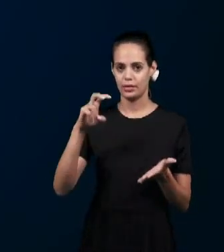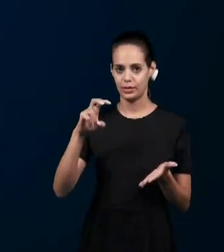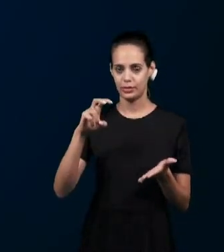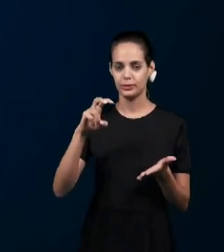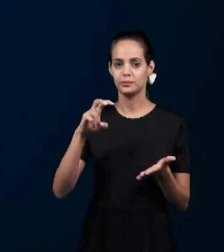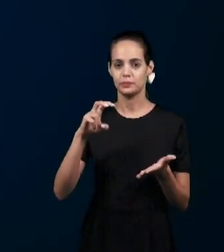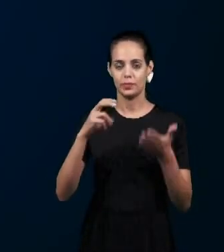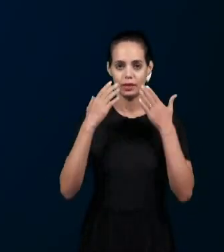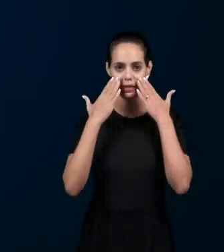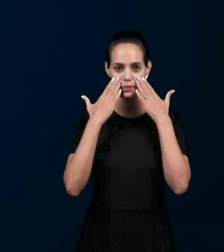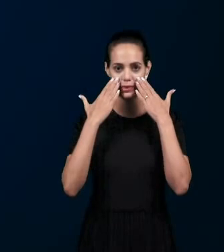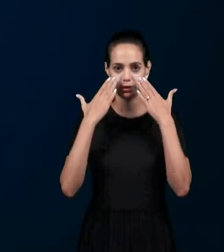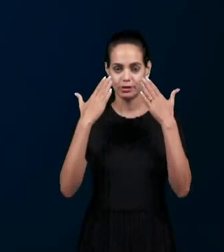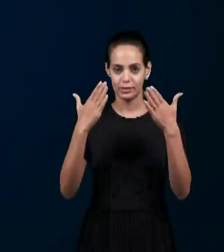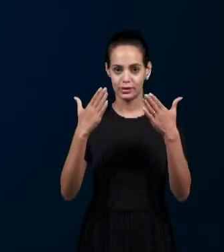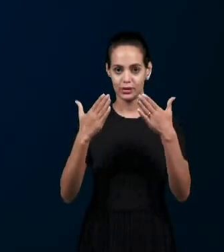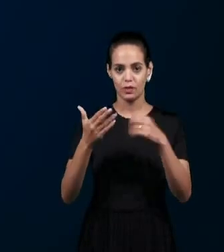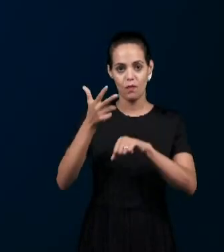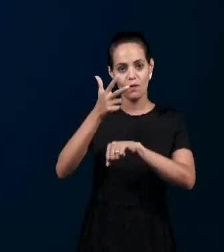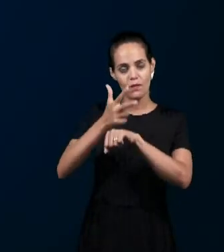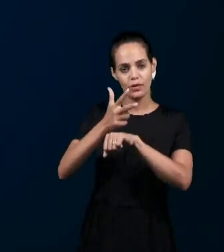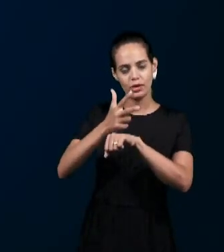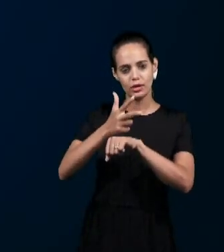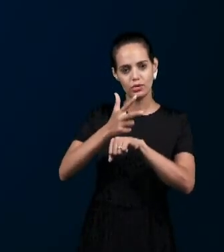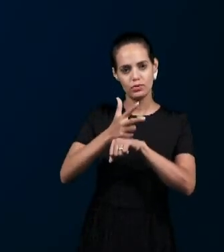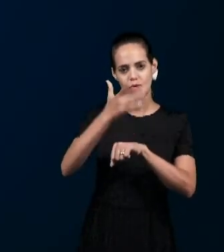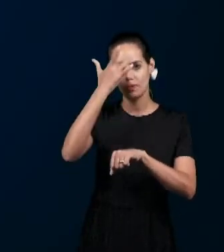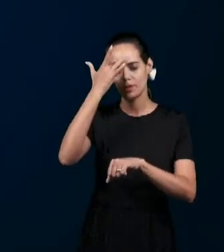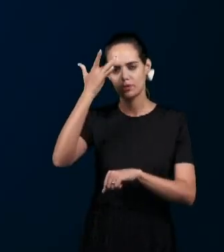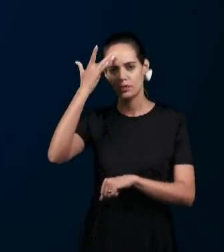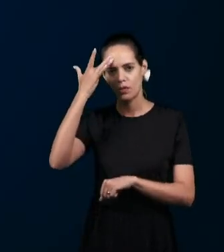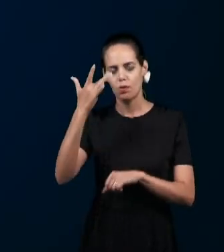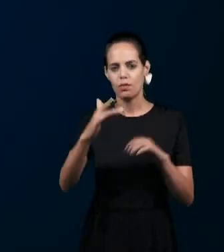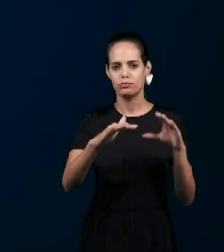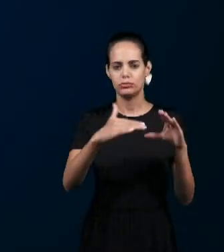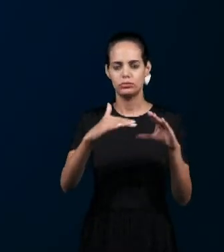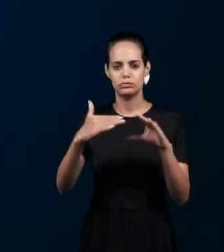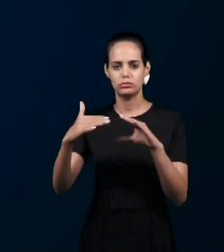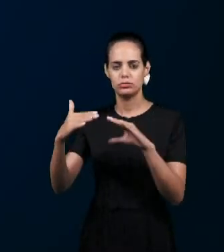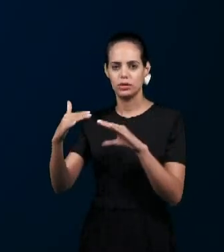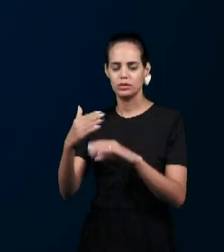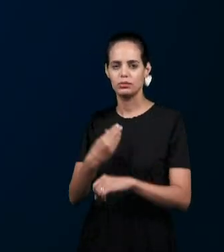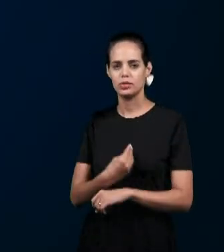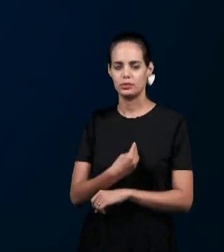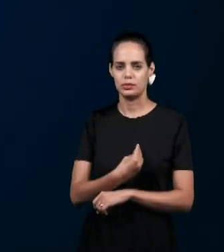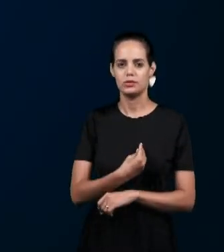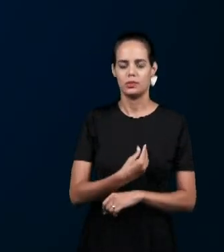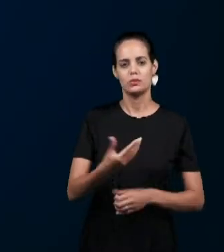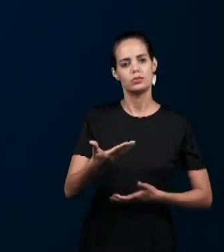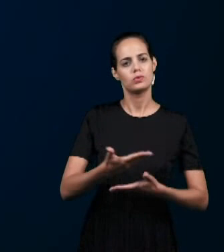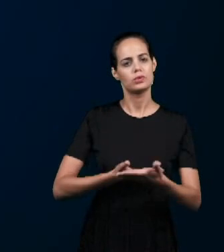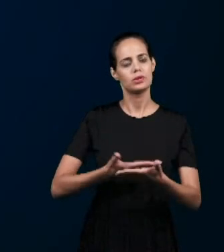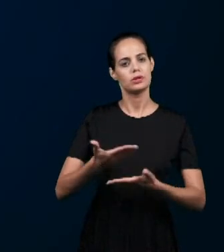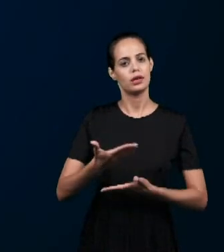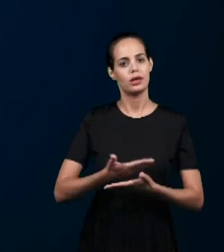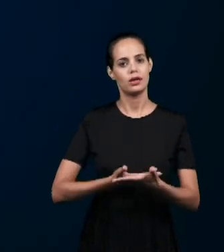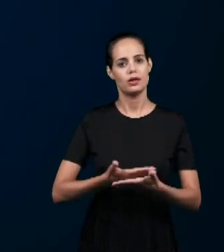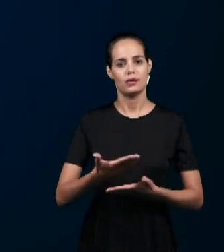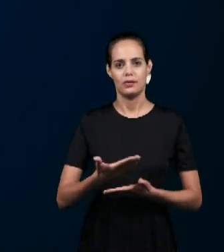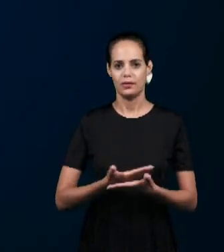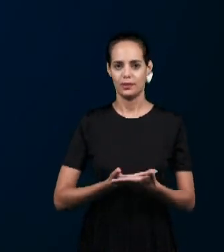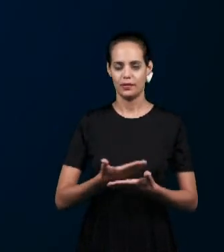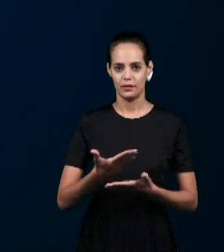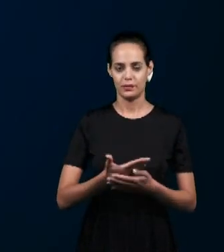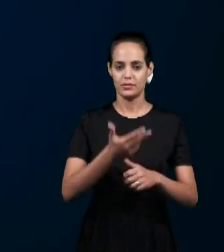apresentação dos vídeos, das participações dos nossos irmãos Que enviaram seus